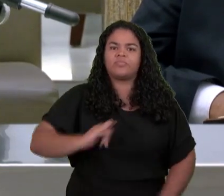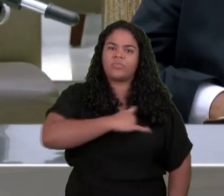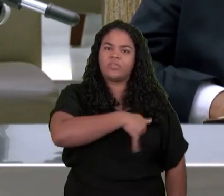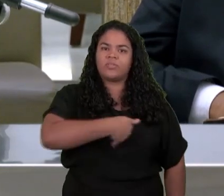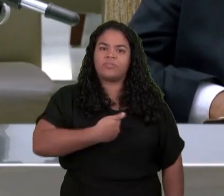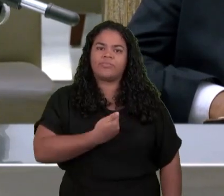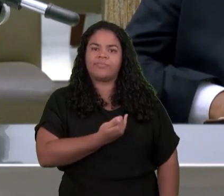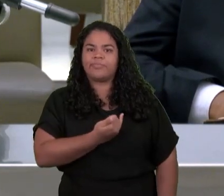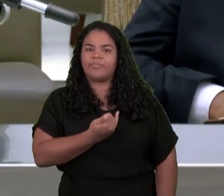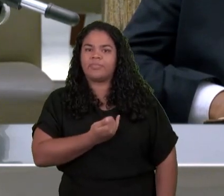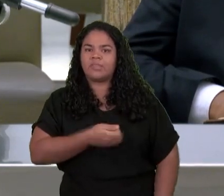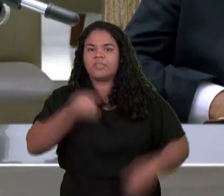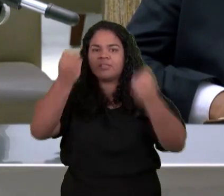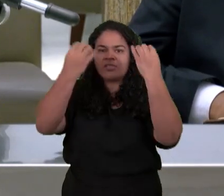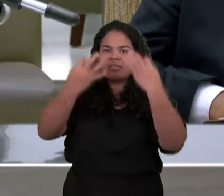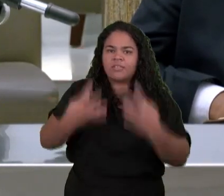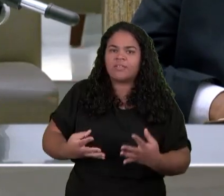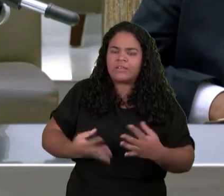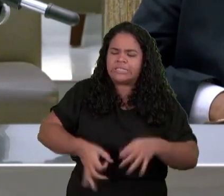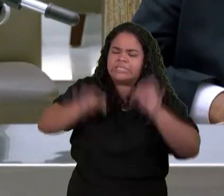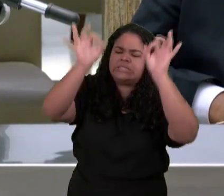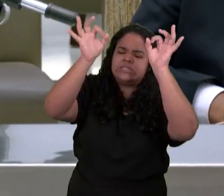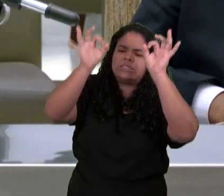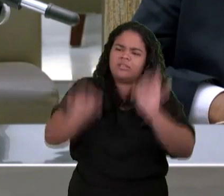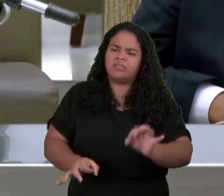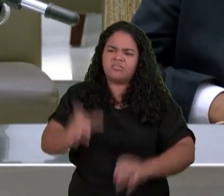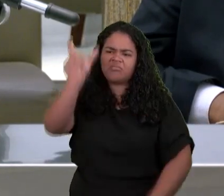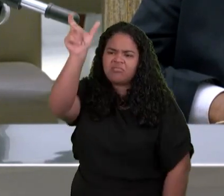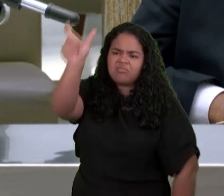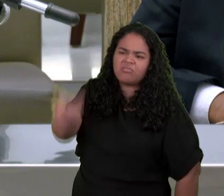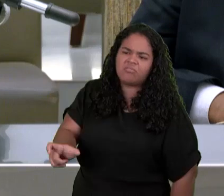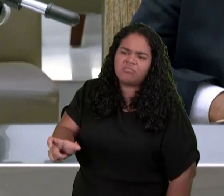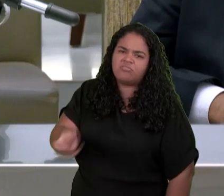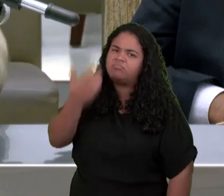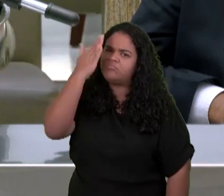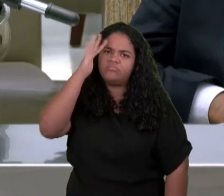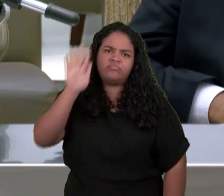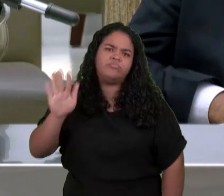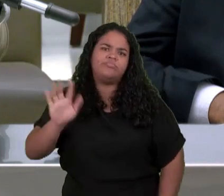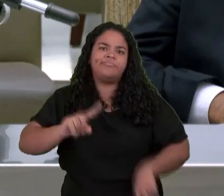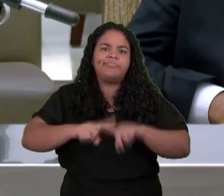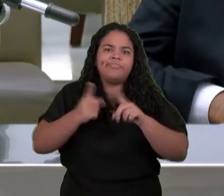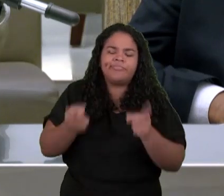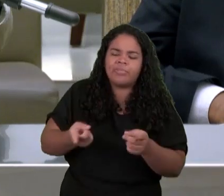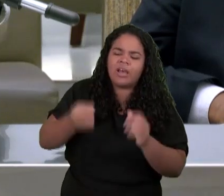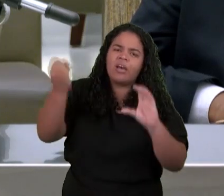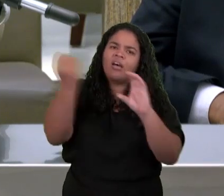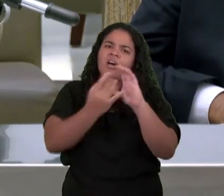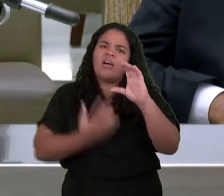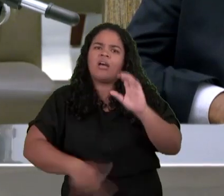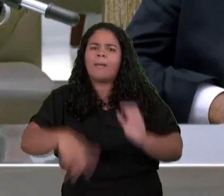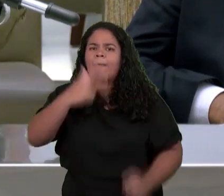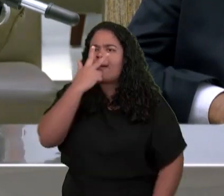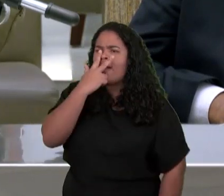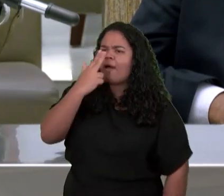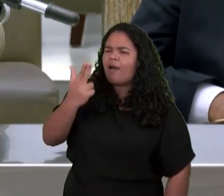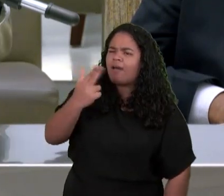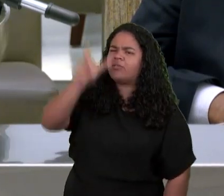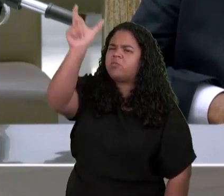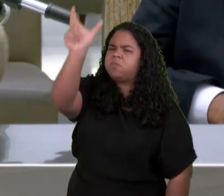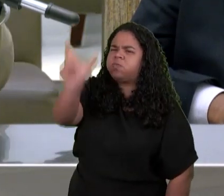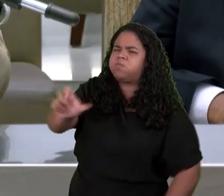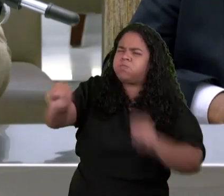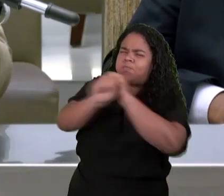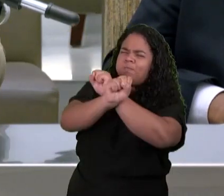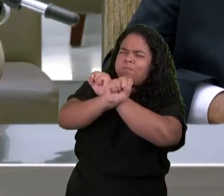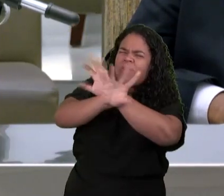Exatamente Como era Sua aparência Mas ele diz Era tão glorioso Que eu